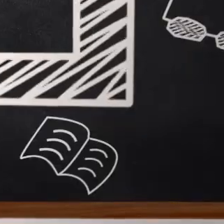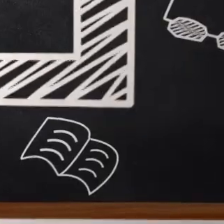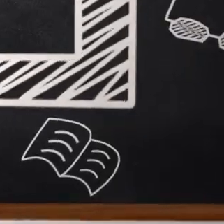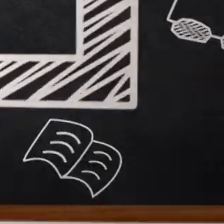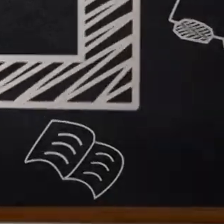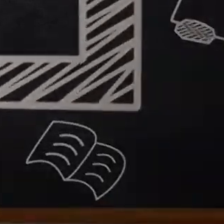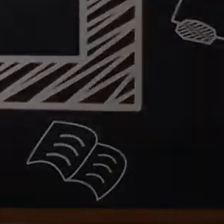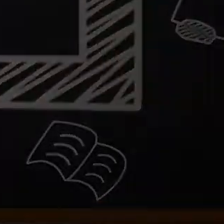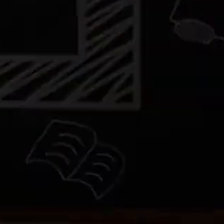do Fogo Legenda Zanotto